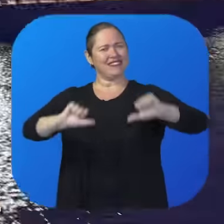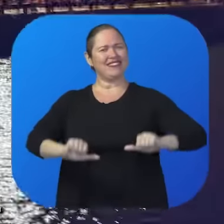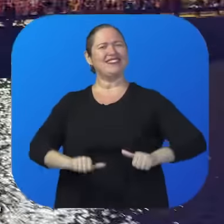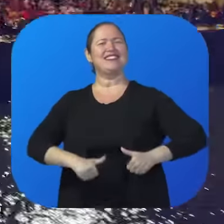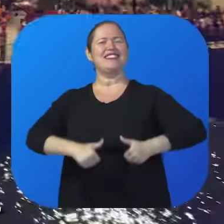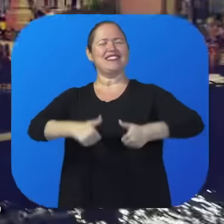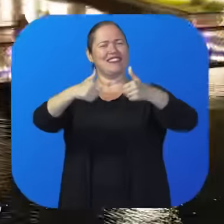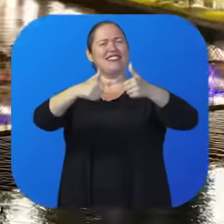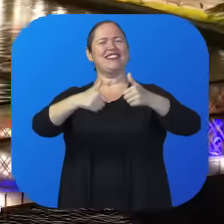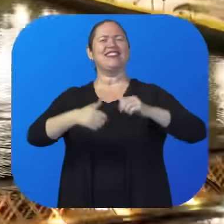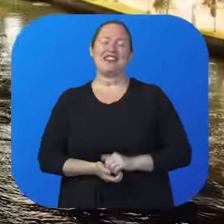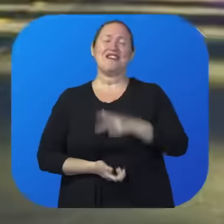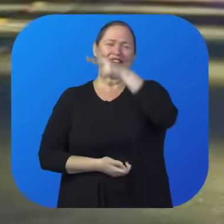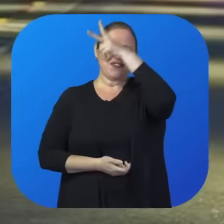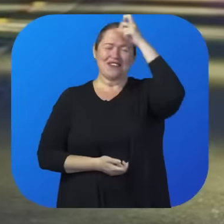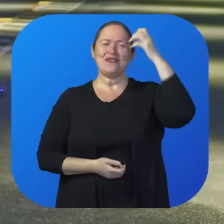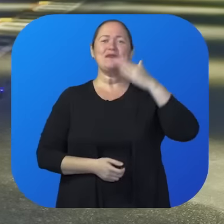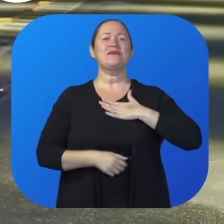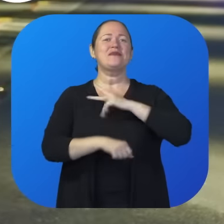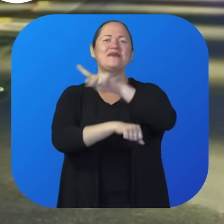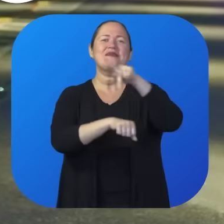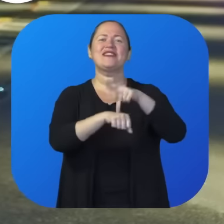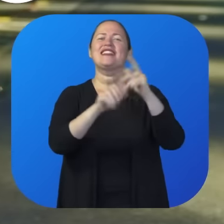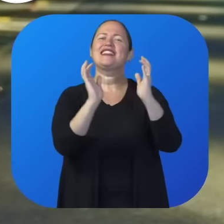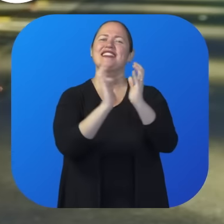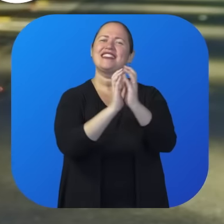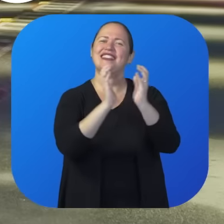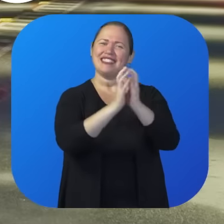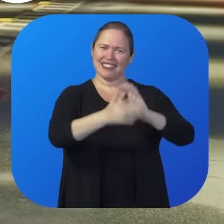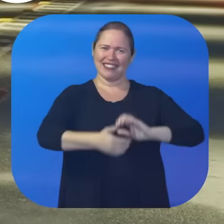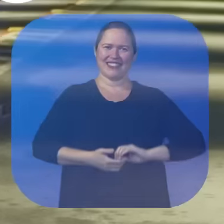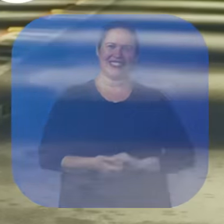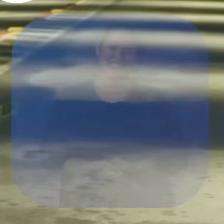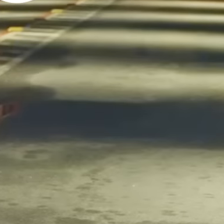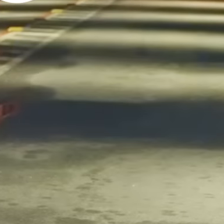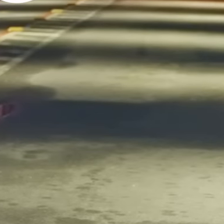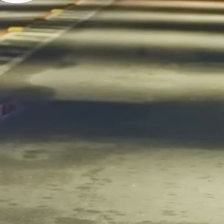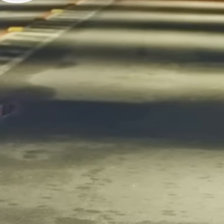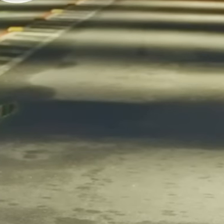presente na vida da gente. Prefeitura do meu país, Recife.